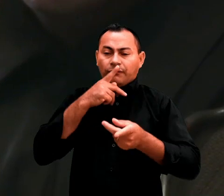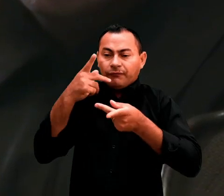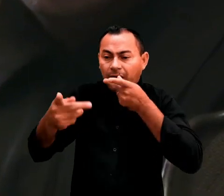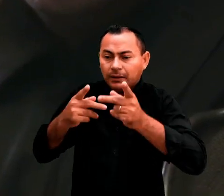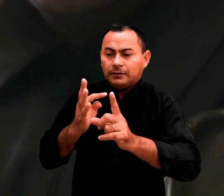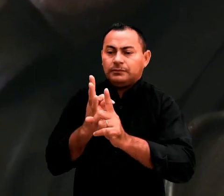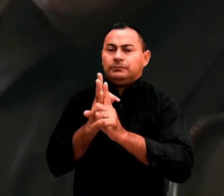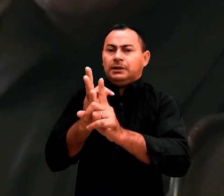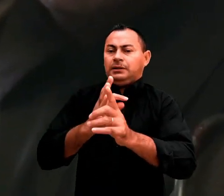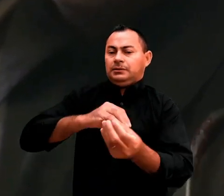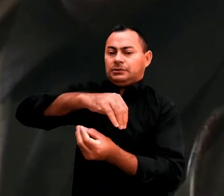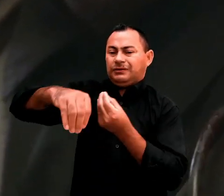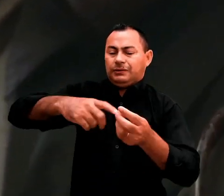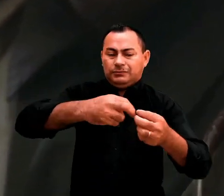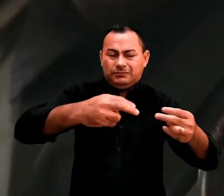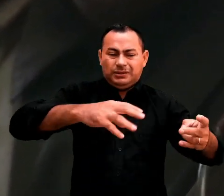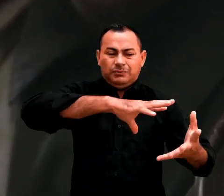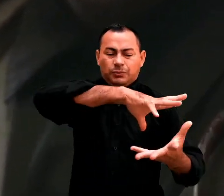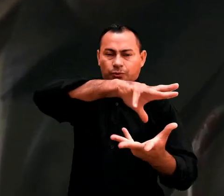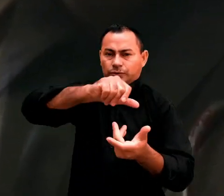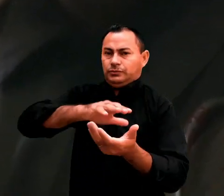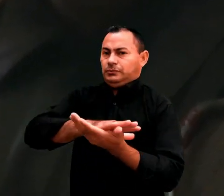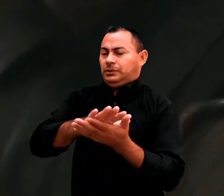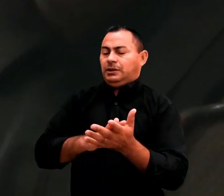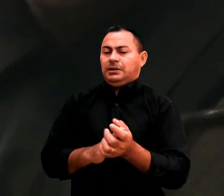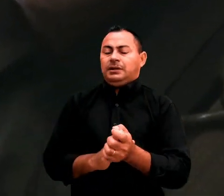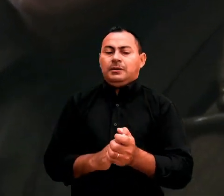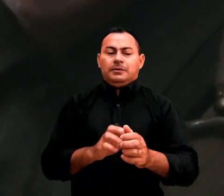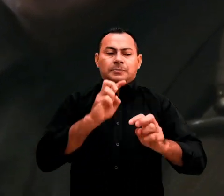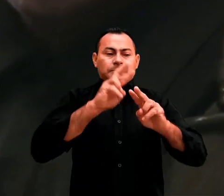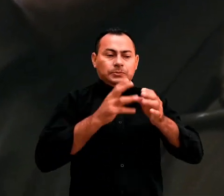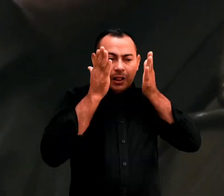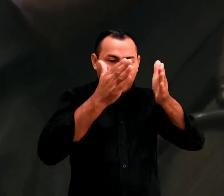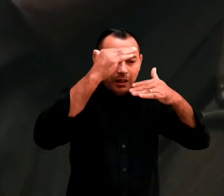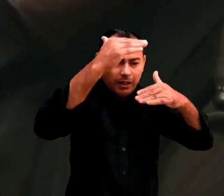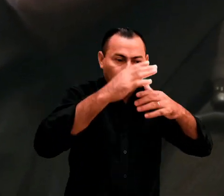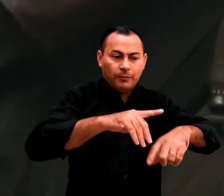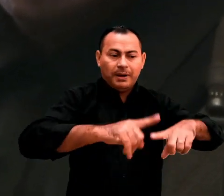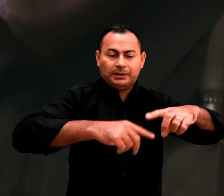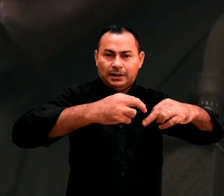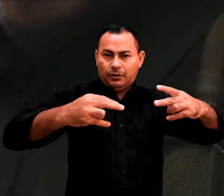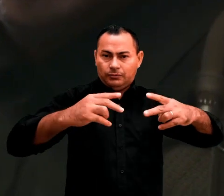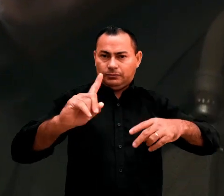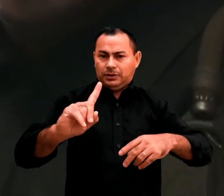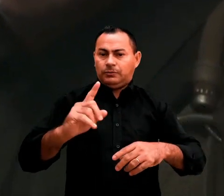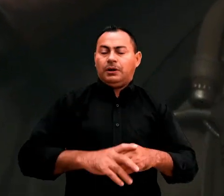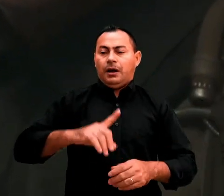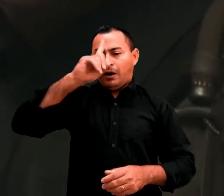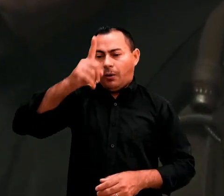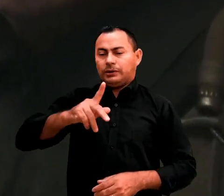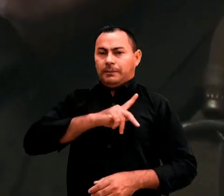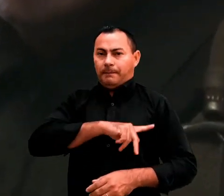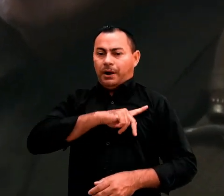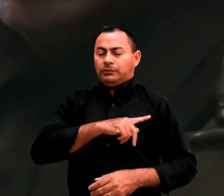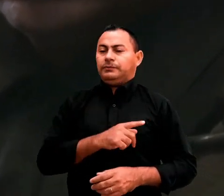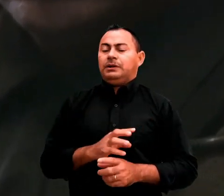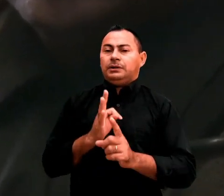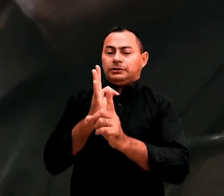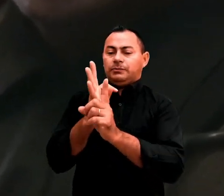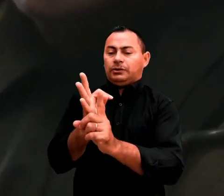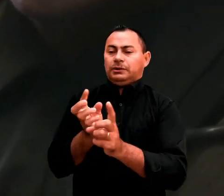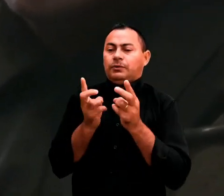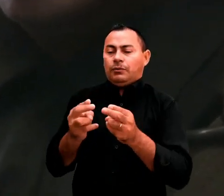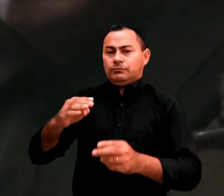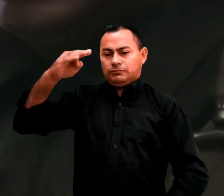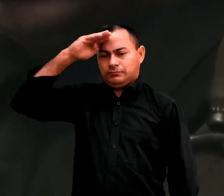não se envolver com as coisas deste mundo, nem para se prender a coisas materiais. A ordem de Paulo é que Timóteo seja